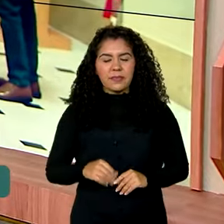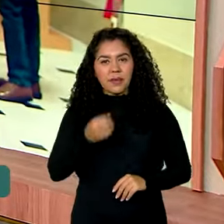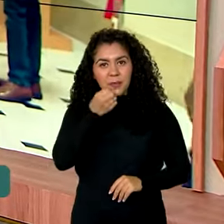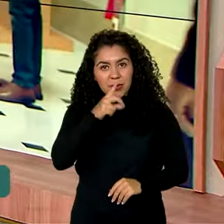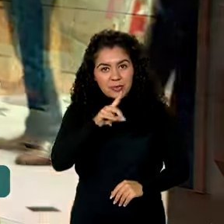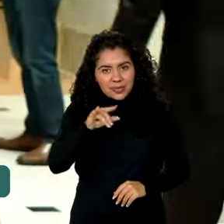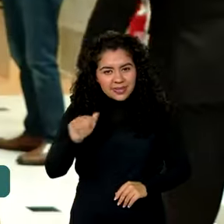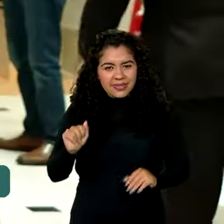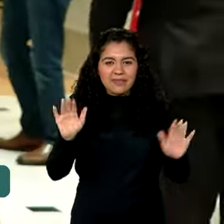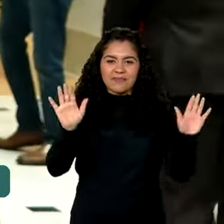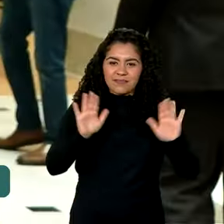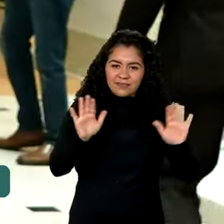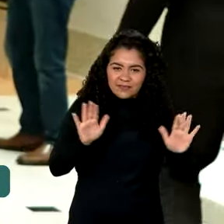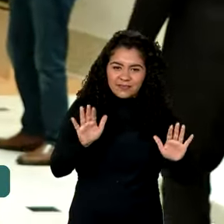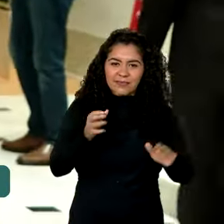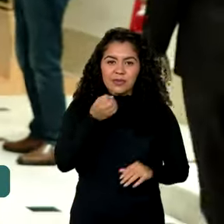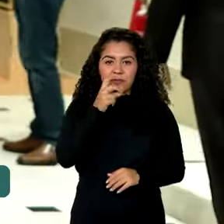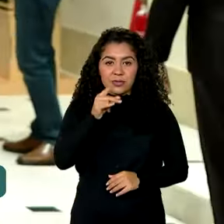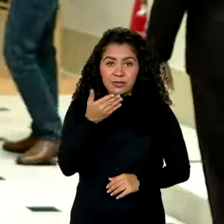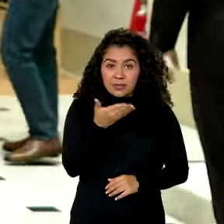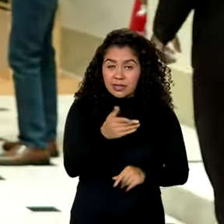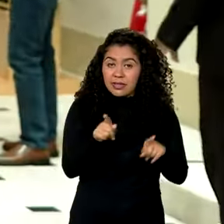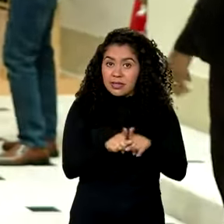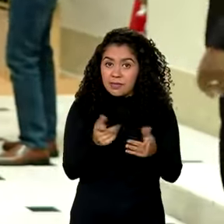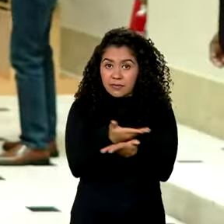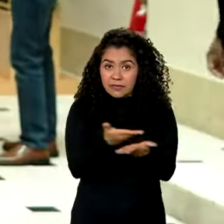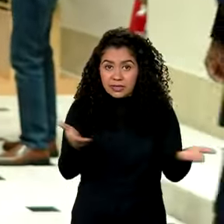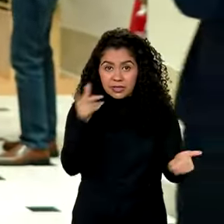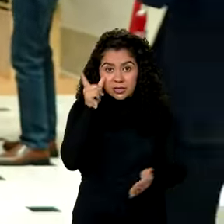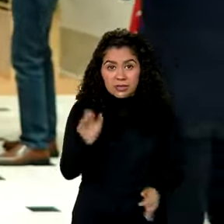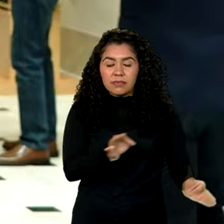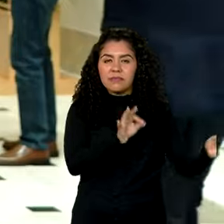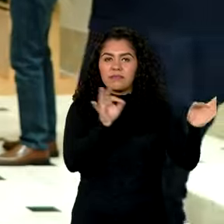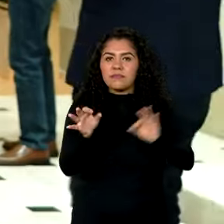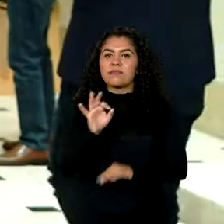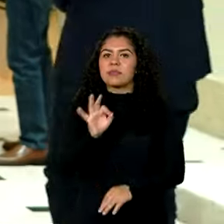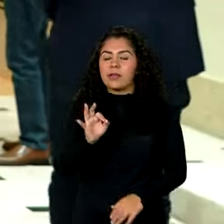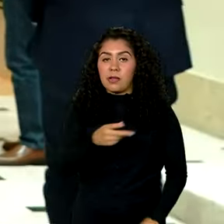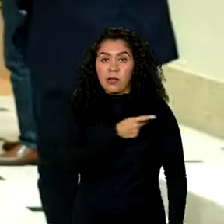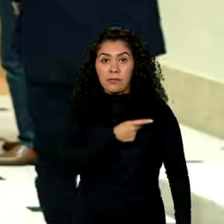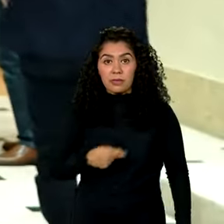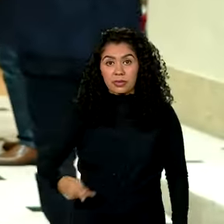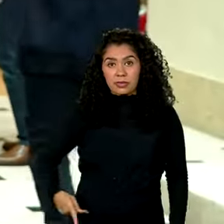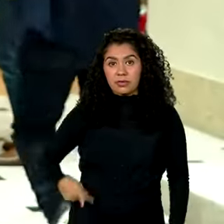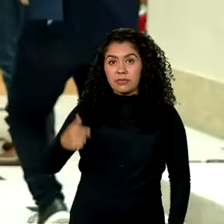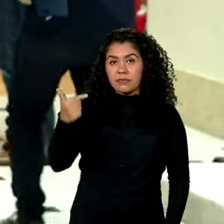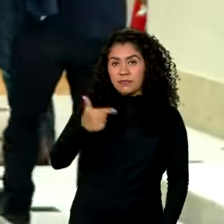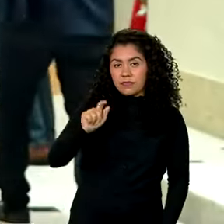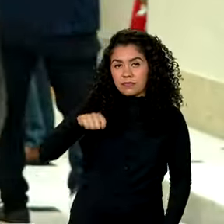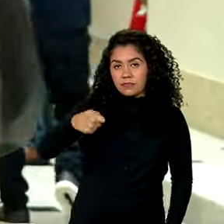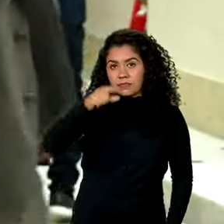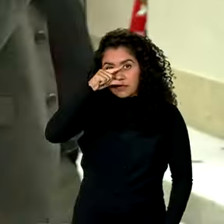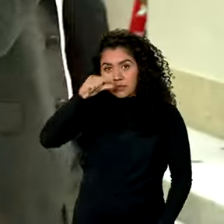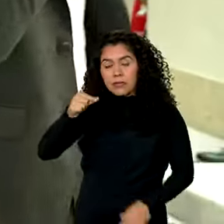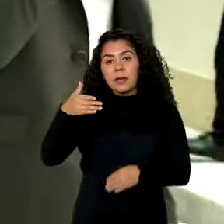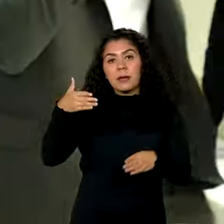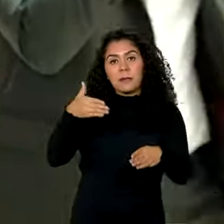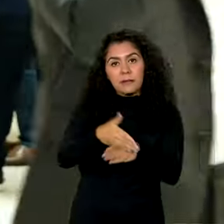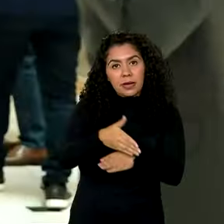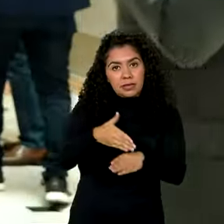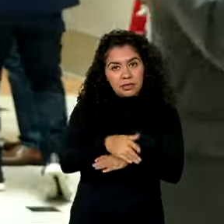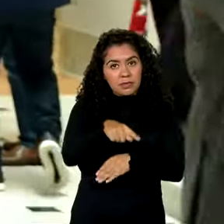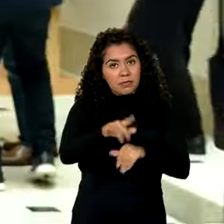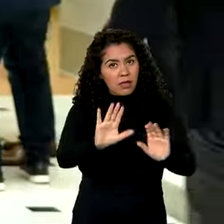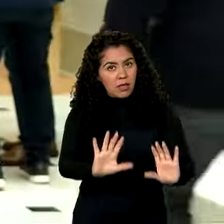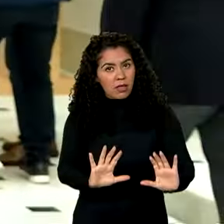Oi, Vanessa. Bom dia para você, bom dia a todos. Isso mesmo, o presidente em exercício, Geraldo Alckmin, participa daqui a pouco deste